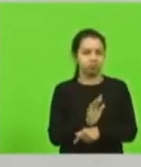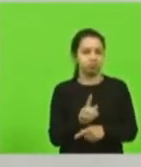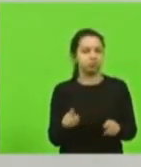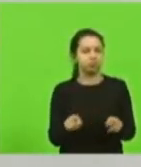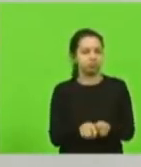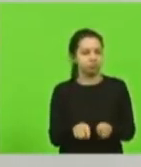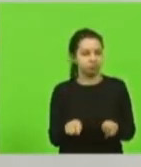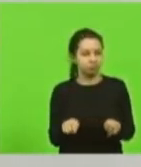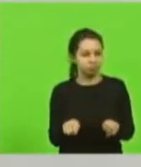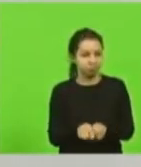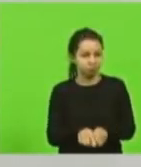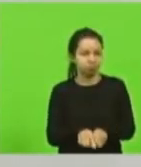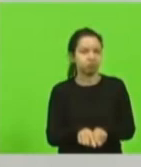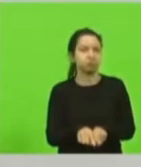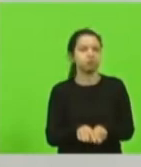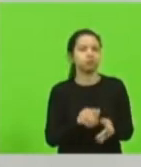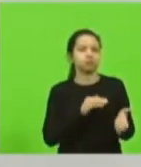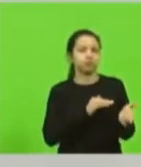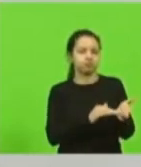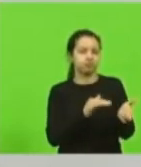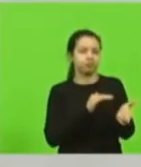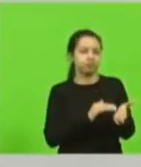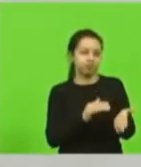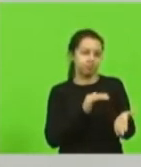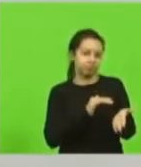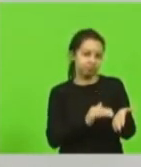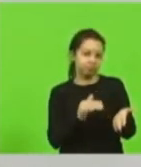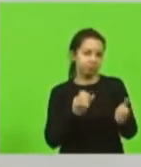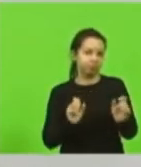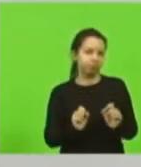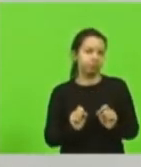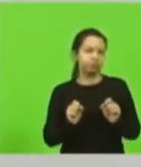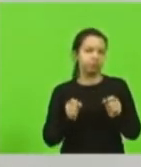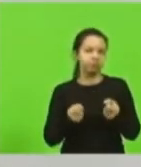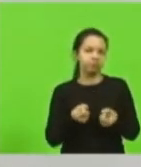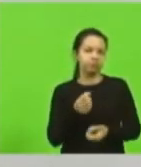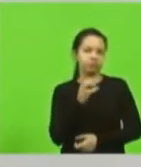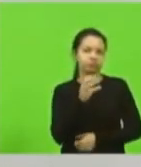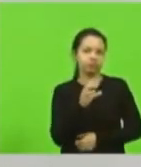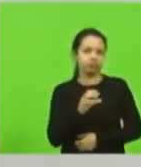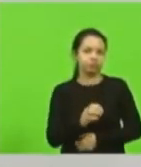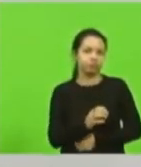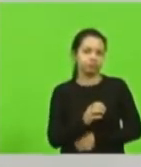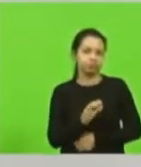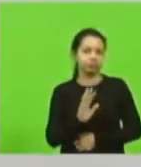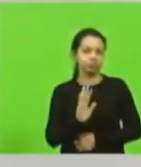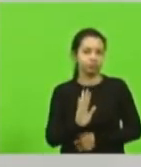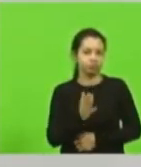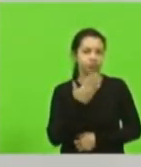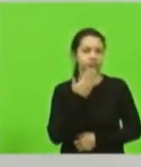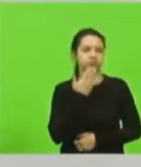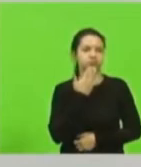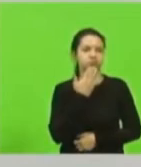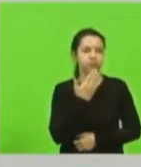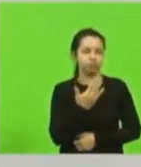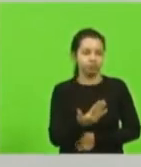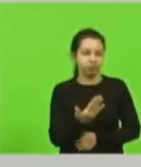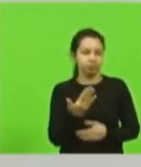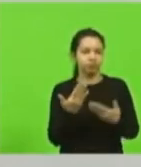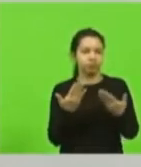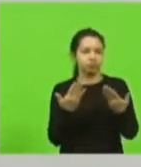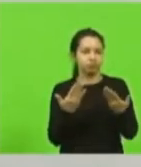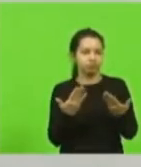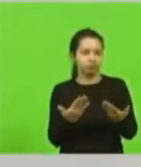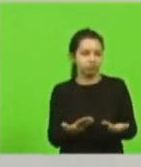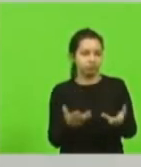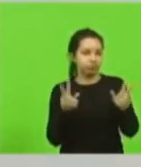do nosso secretário da defesa civil foi levado um pedido a vossa excelência sobre a